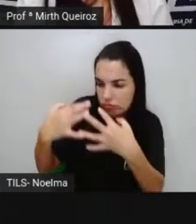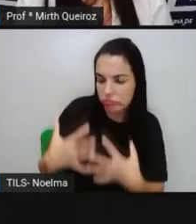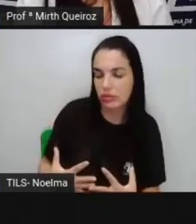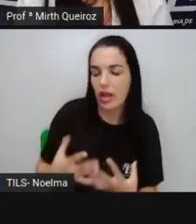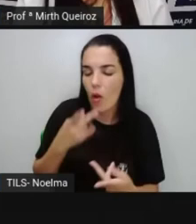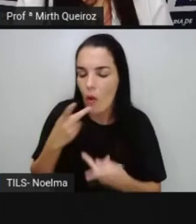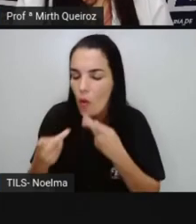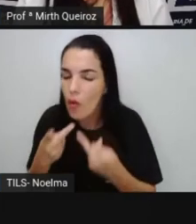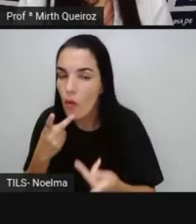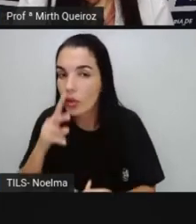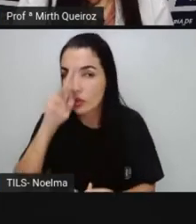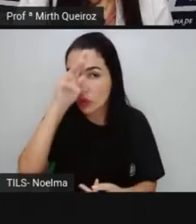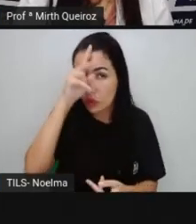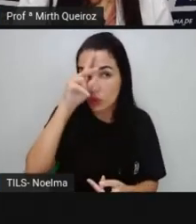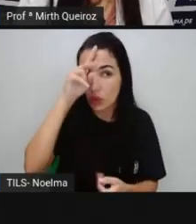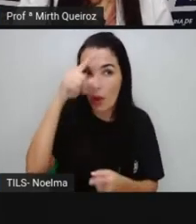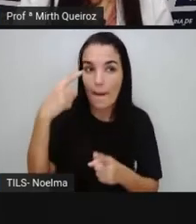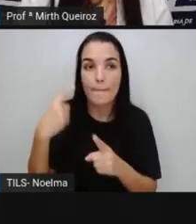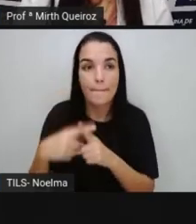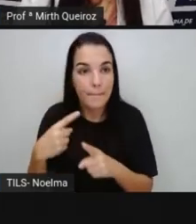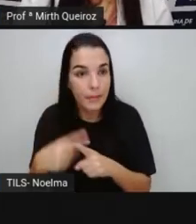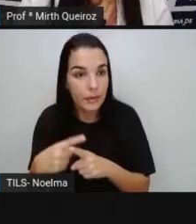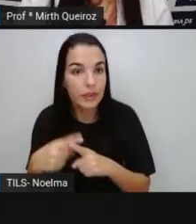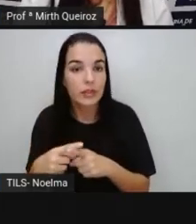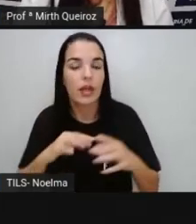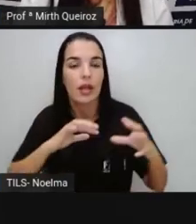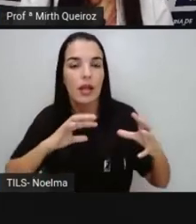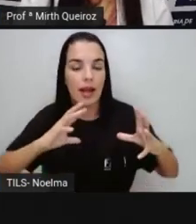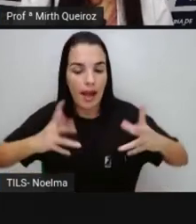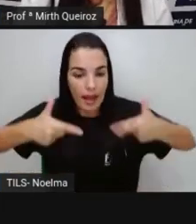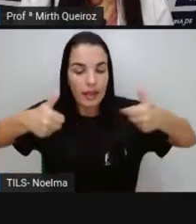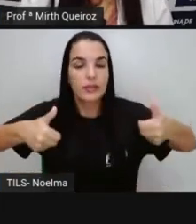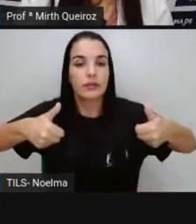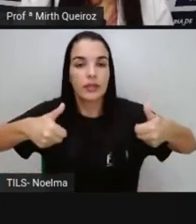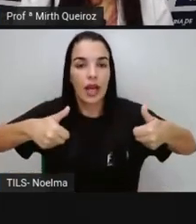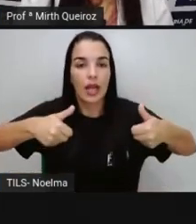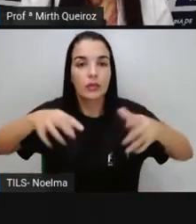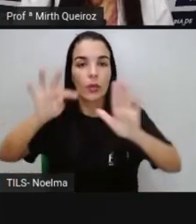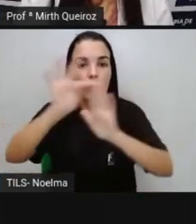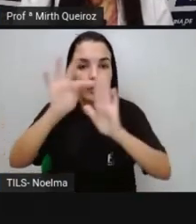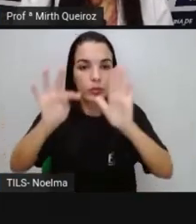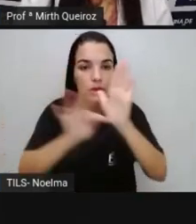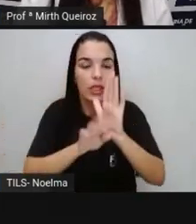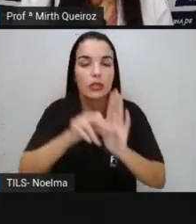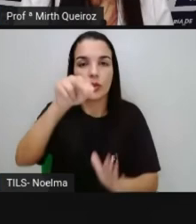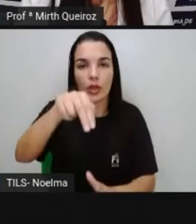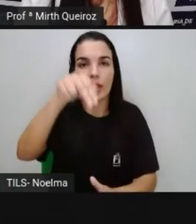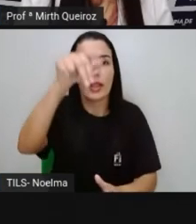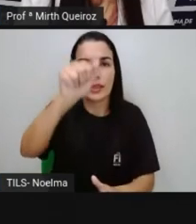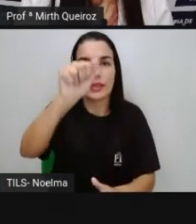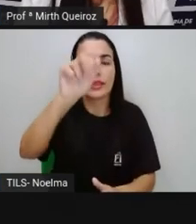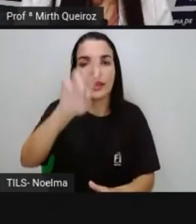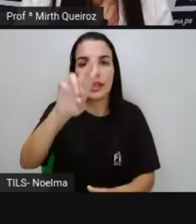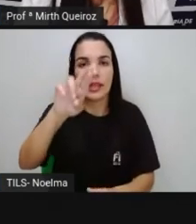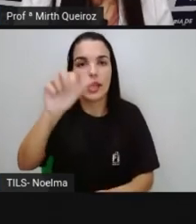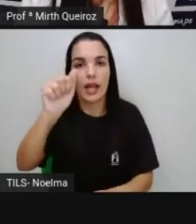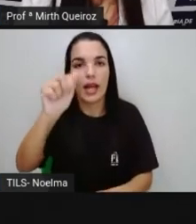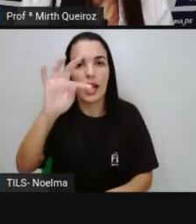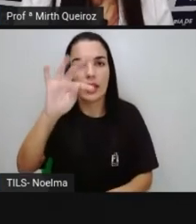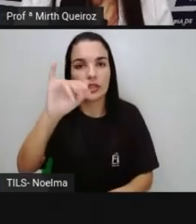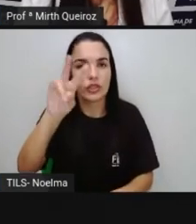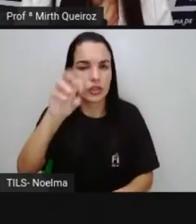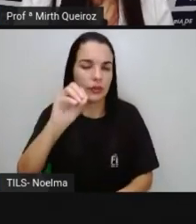história, certo? Por isso que é classificado aí como um texto narrativo. Ah, pró,